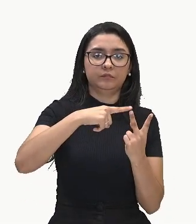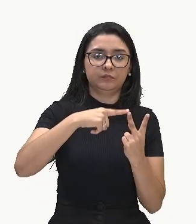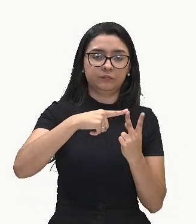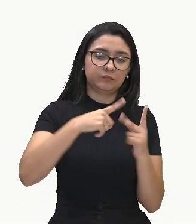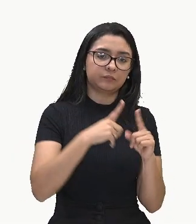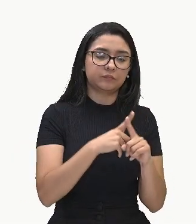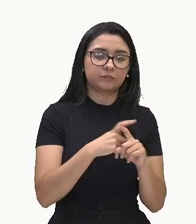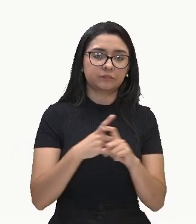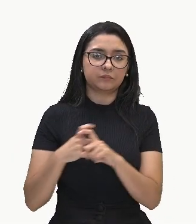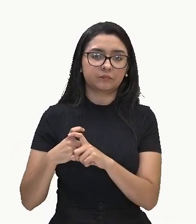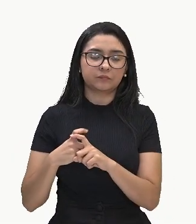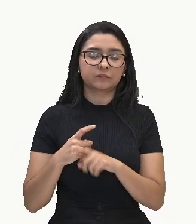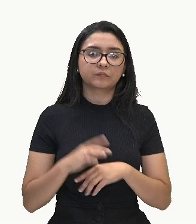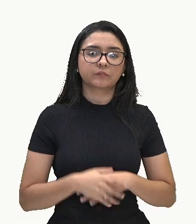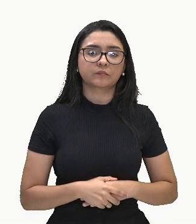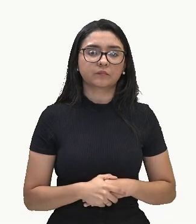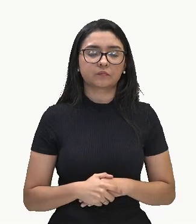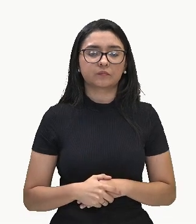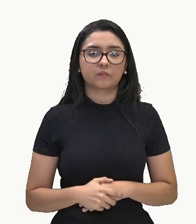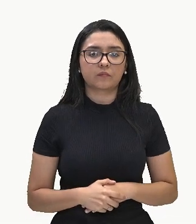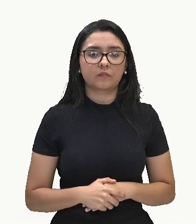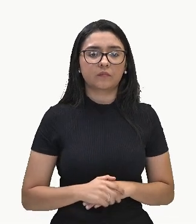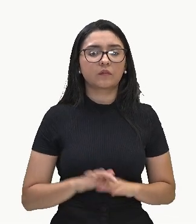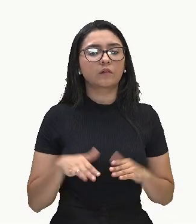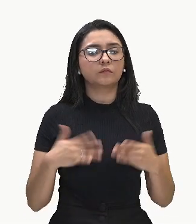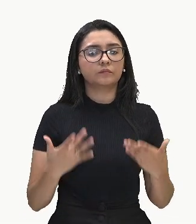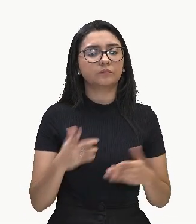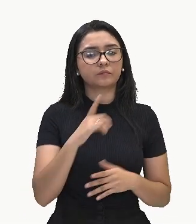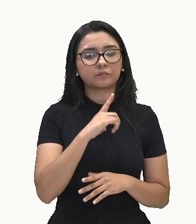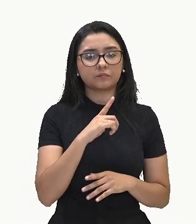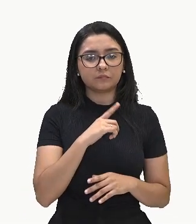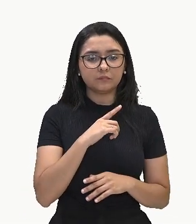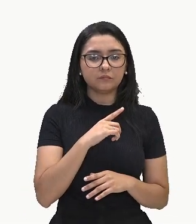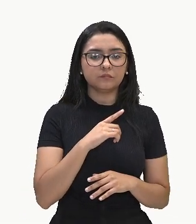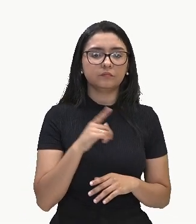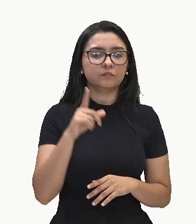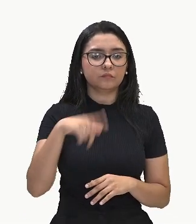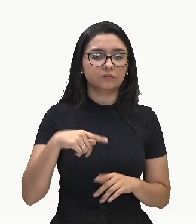divisor. Tá bom? Então, aqui o nosso polinômio divisor,